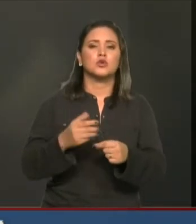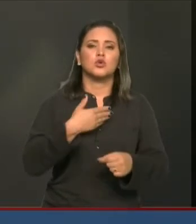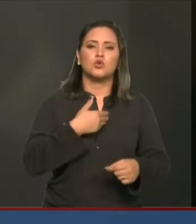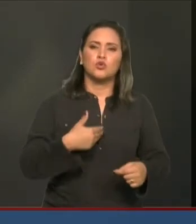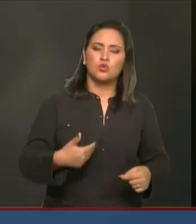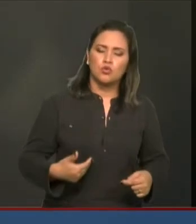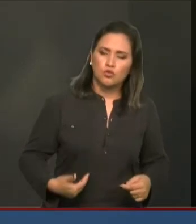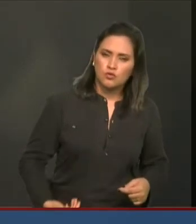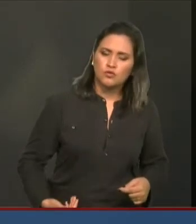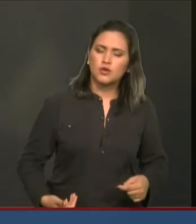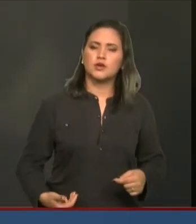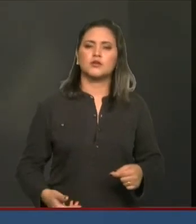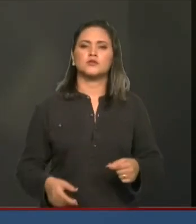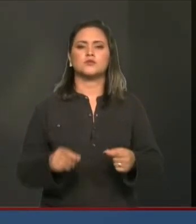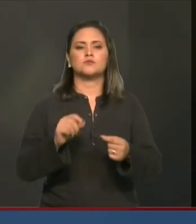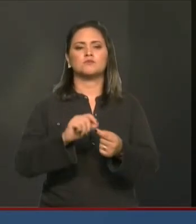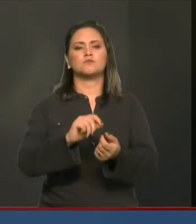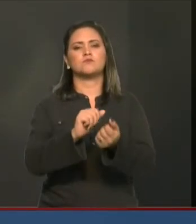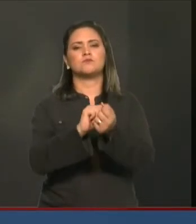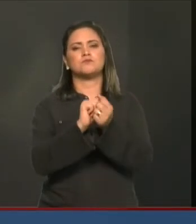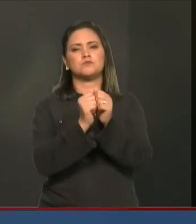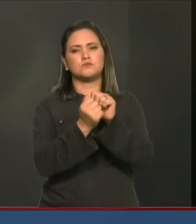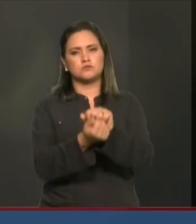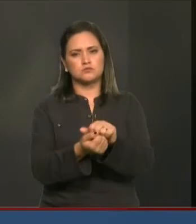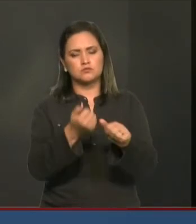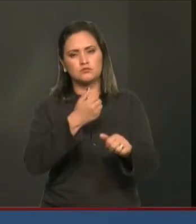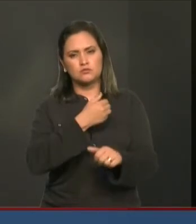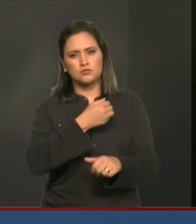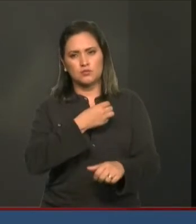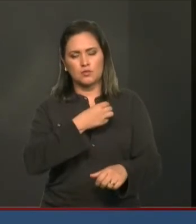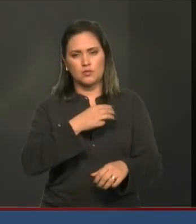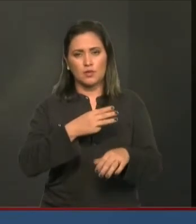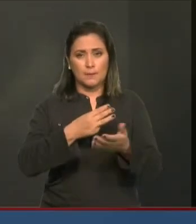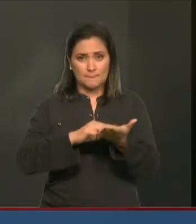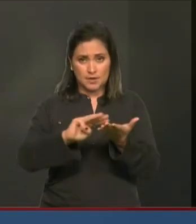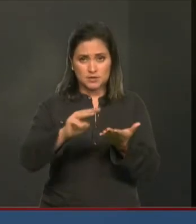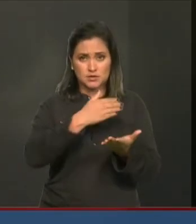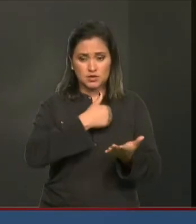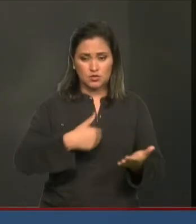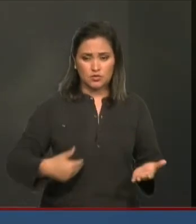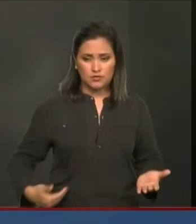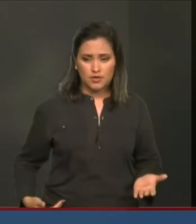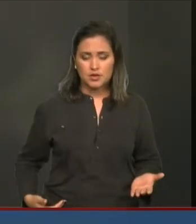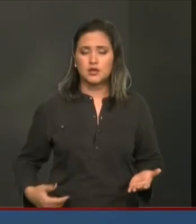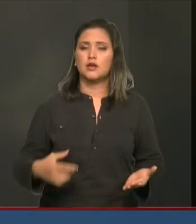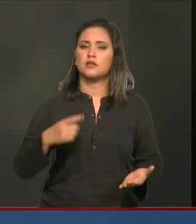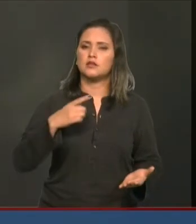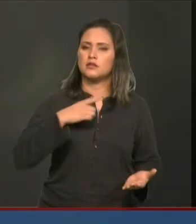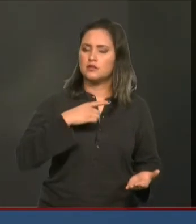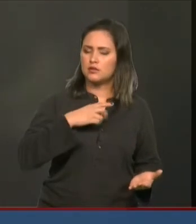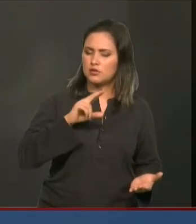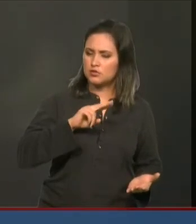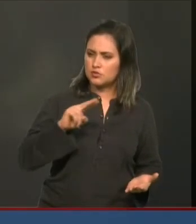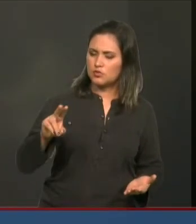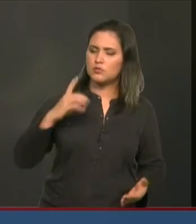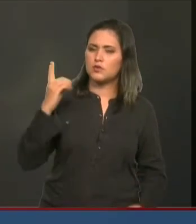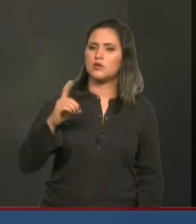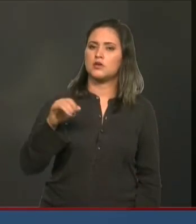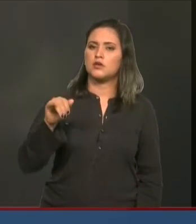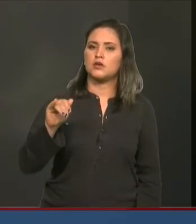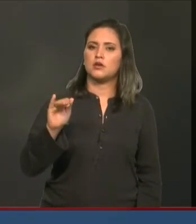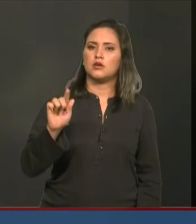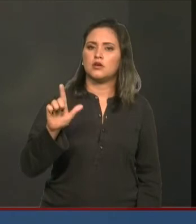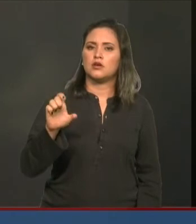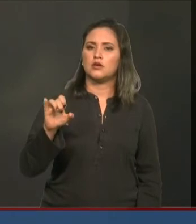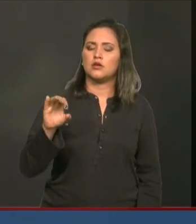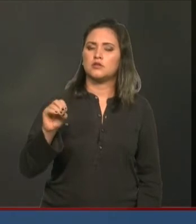passe, nesse momento, a vir com uma mensagem governamental que tem, sim, a marca do deputado Iglesias e faço questão de parabenizar o